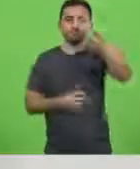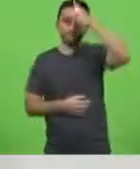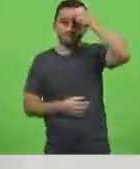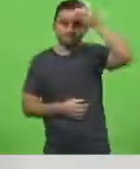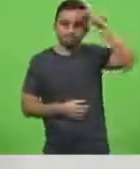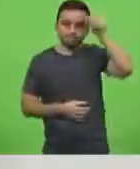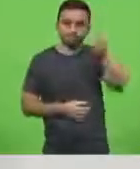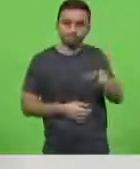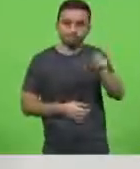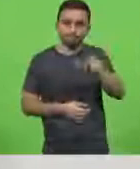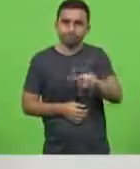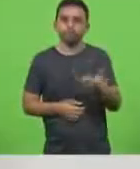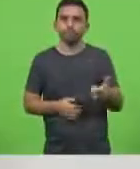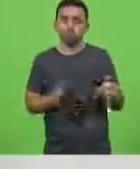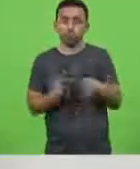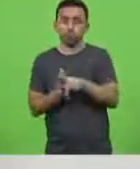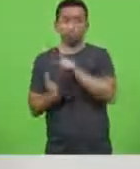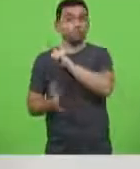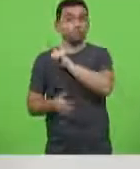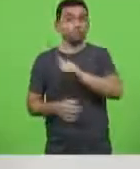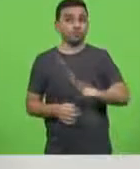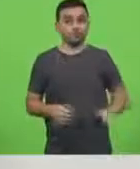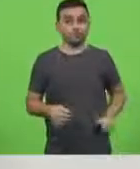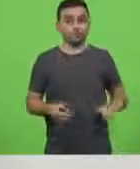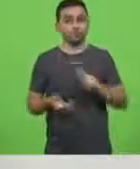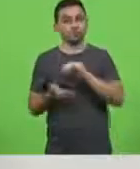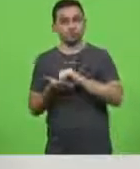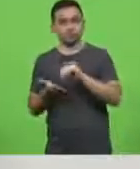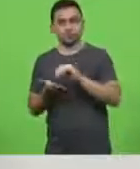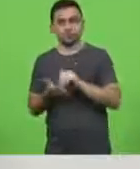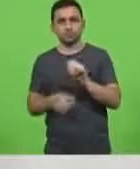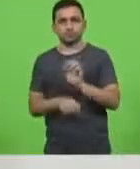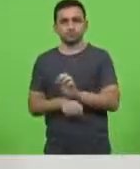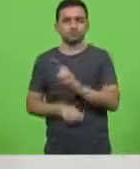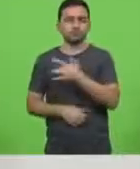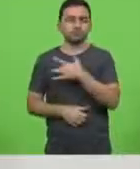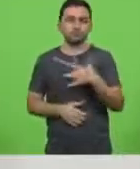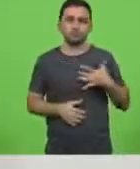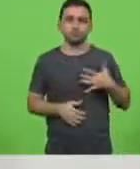do governo do estado da secretaria estadual de saúde